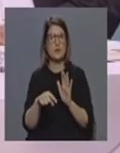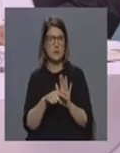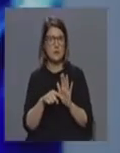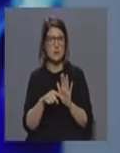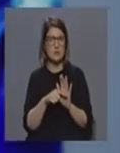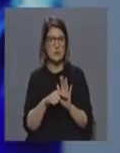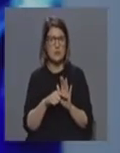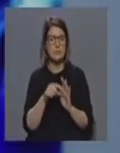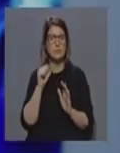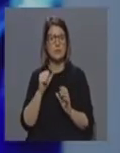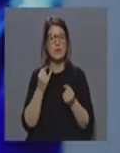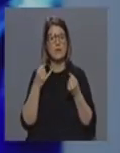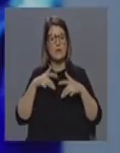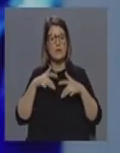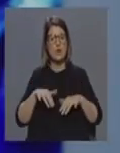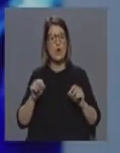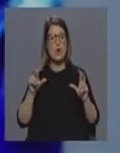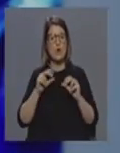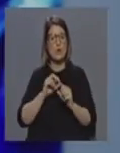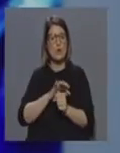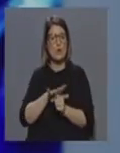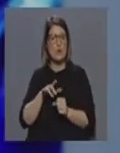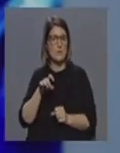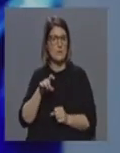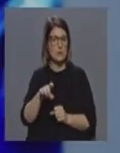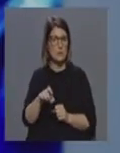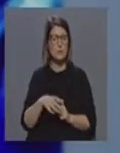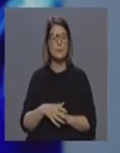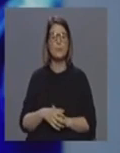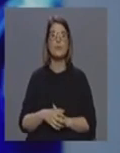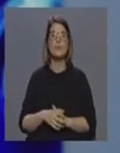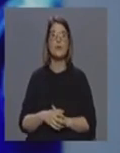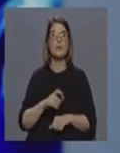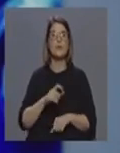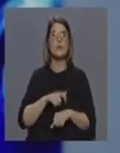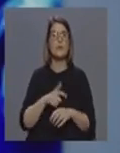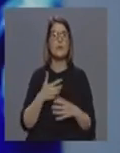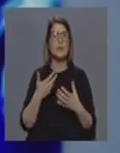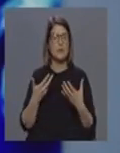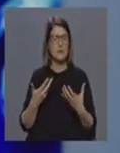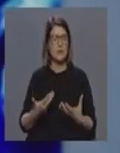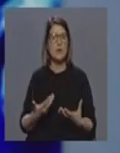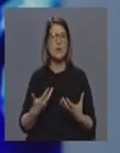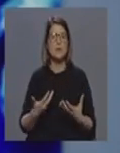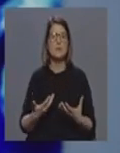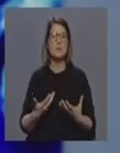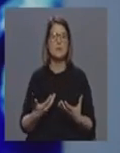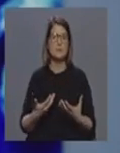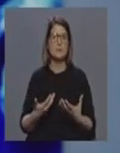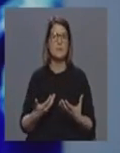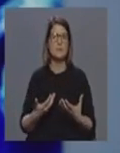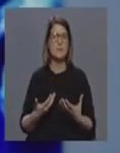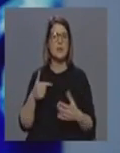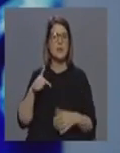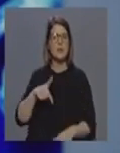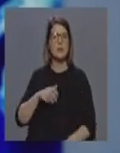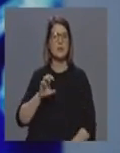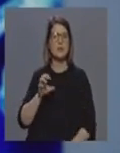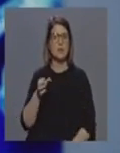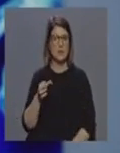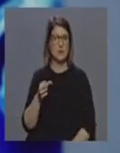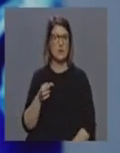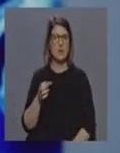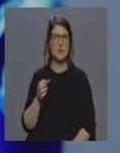infecção pelo novo coronavírus. O que é certo é que, entanto, nós agora, neste momento, estamos, digamos que na região, aqui num ponto de